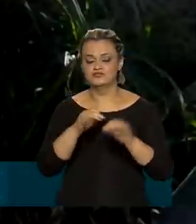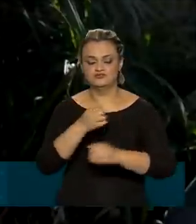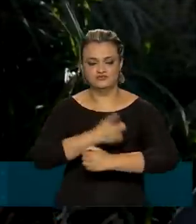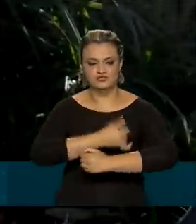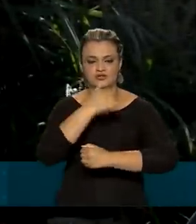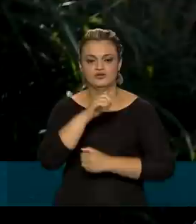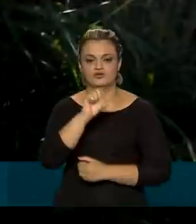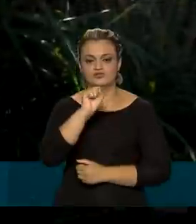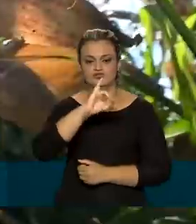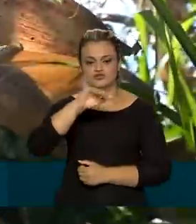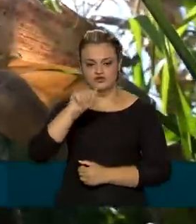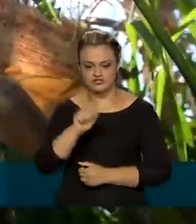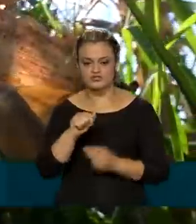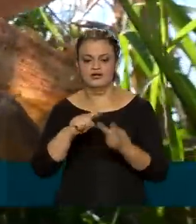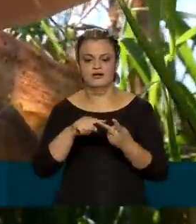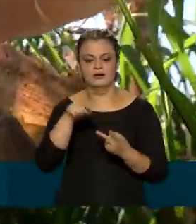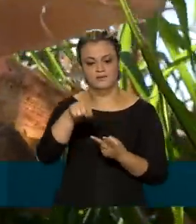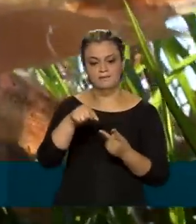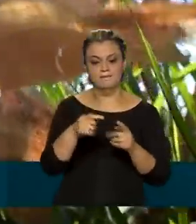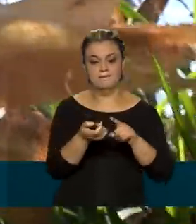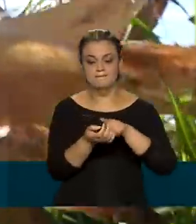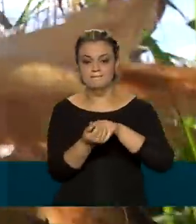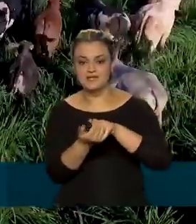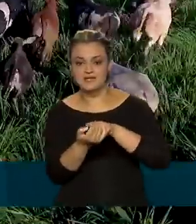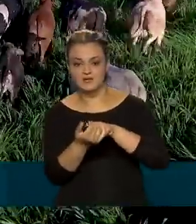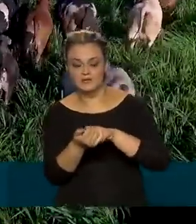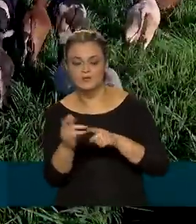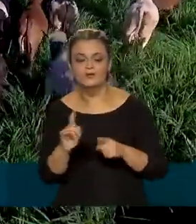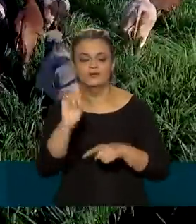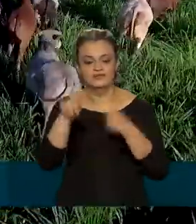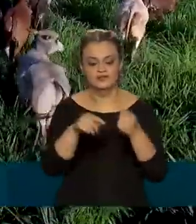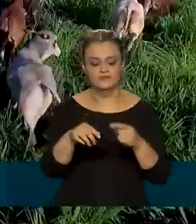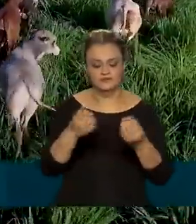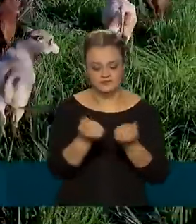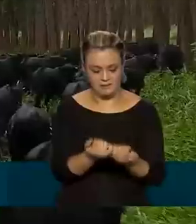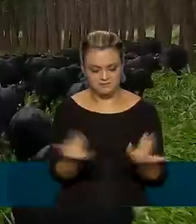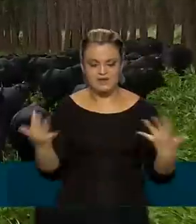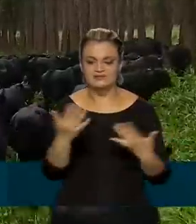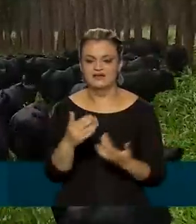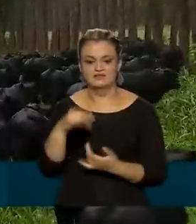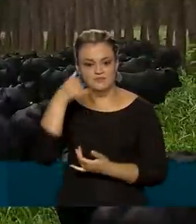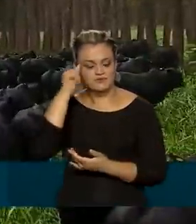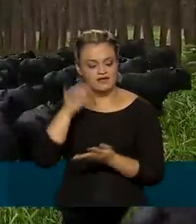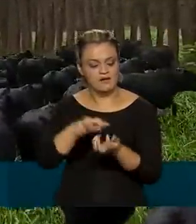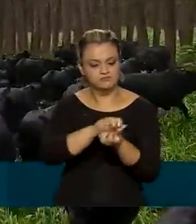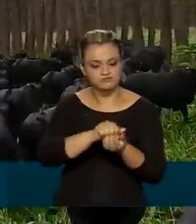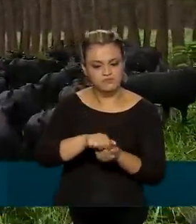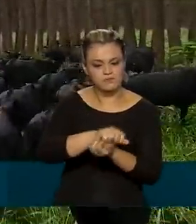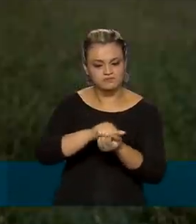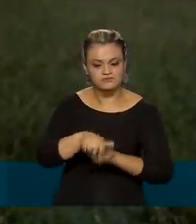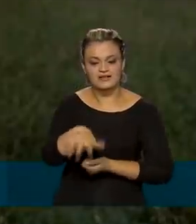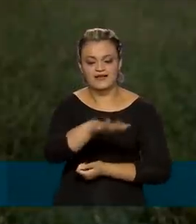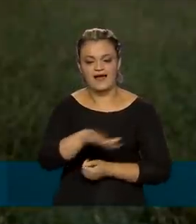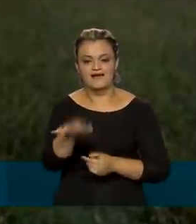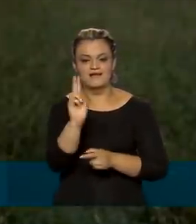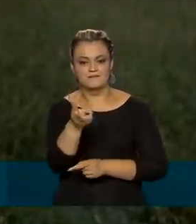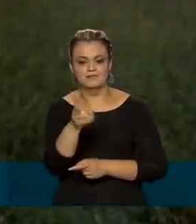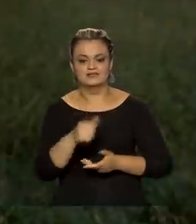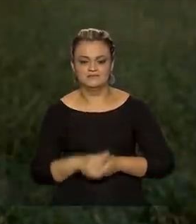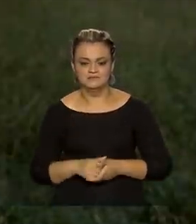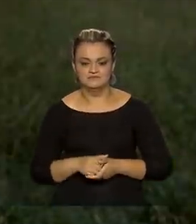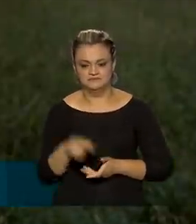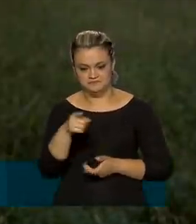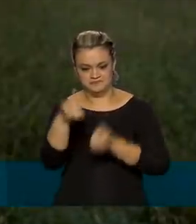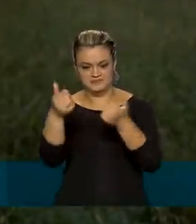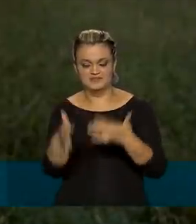soja, depois o milho com o capim e em seguida a pastagem do gado, tudo na mesma área. Nós começamos